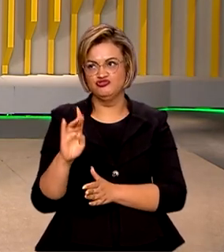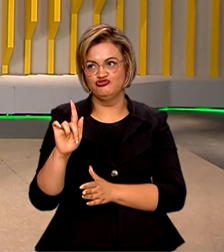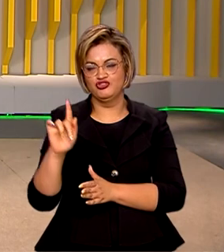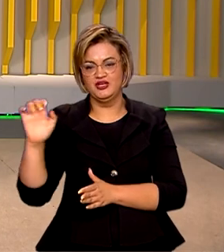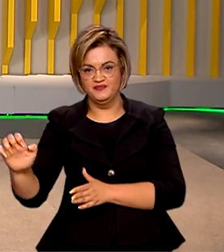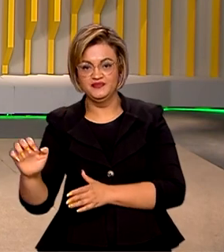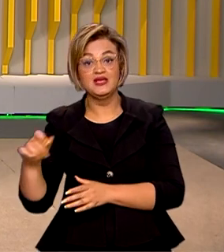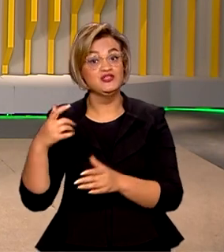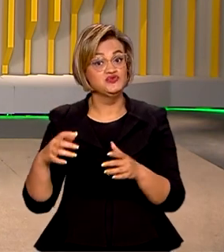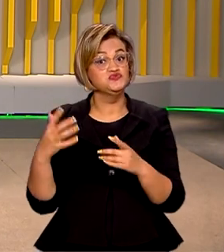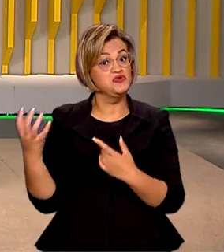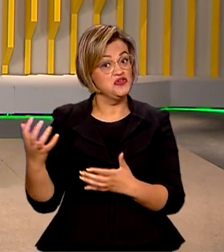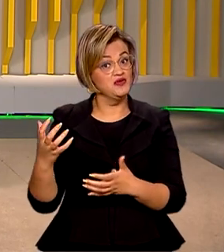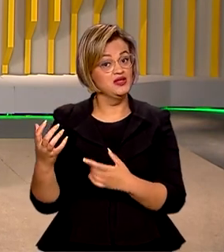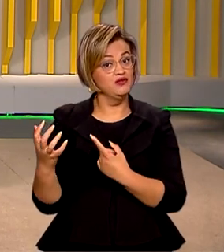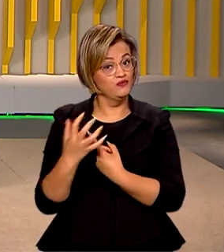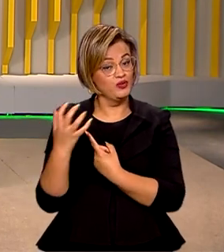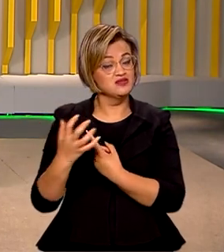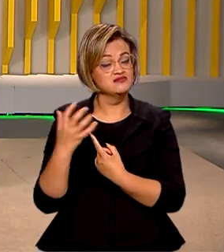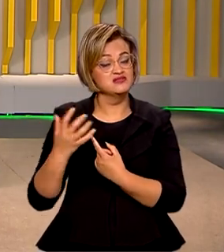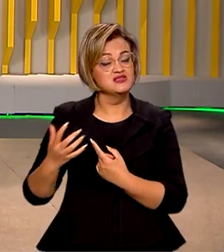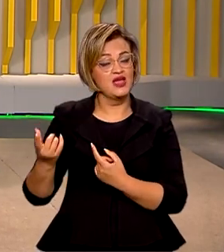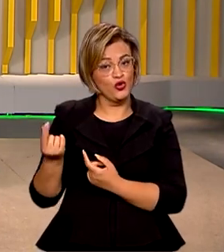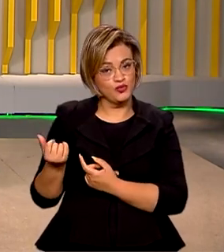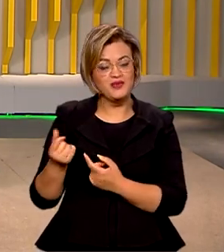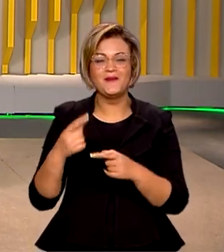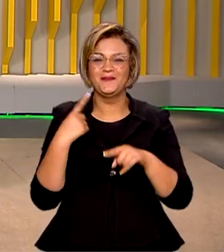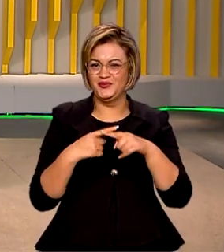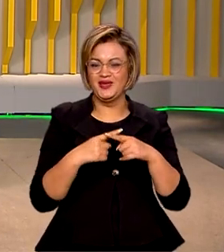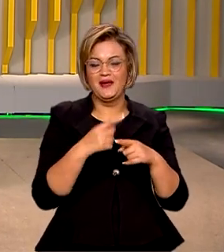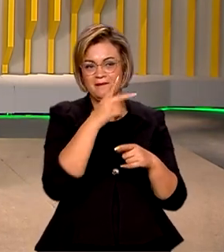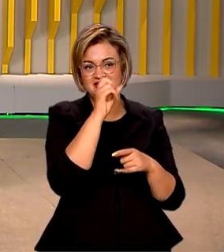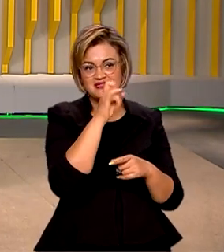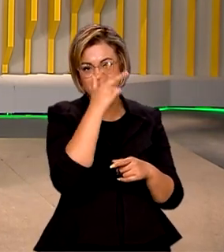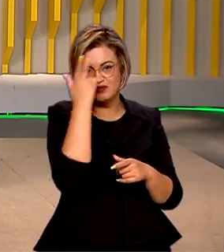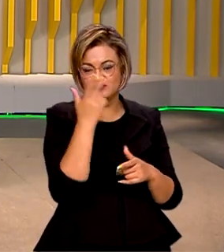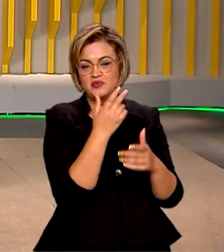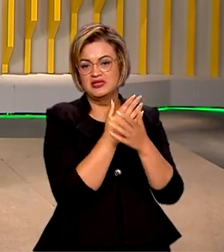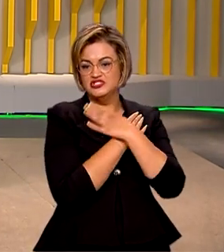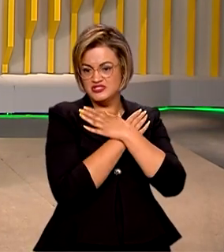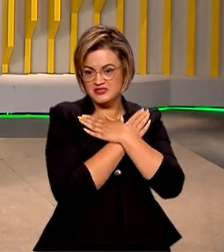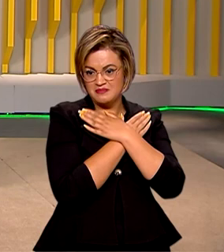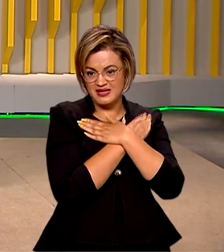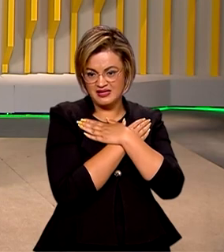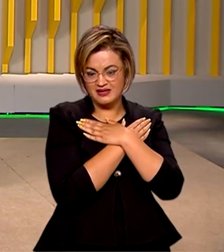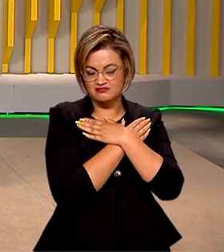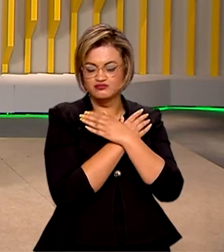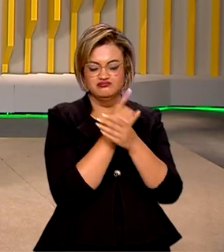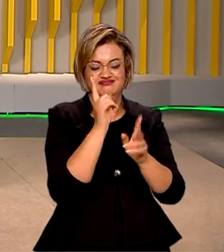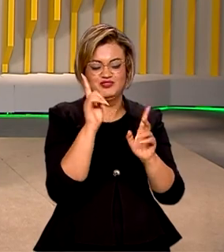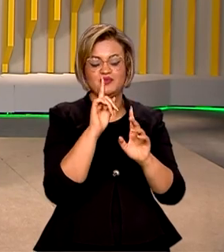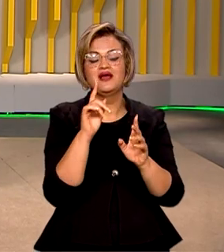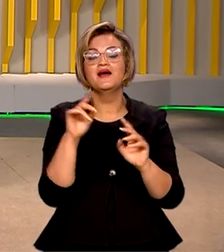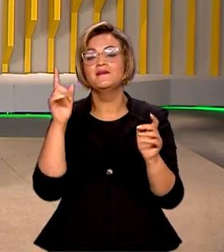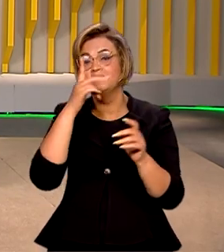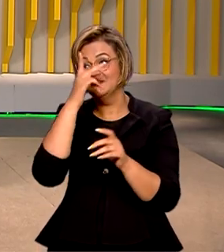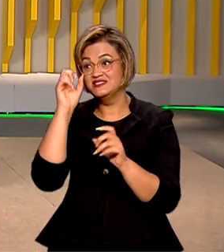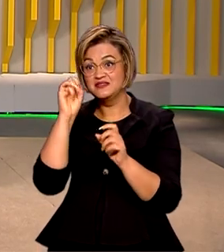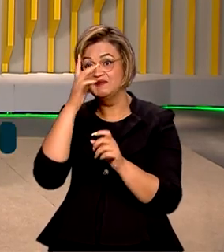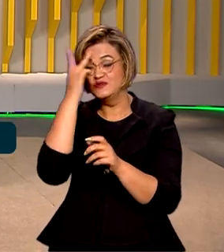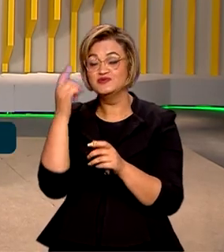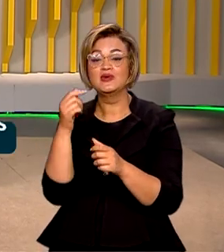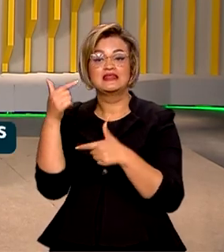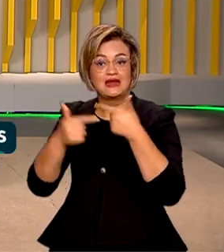impacto no bolso, né, Roberto? Quando as pessoas estão desempregadas, perdão, quando elas estão empregadas, elas ganham poder de